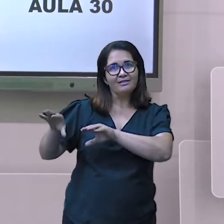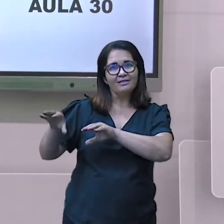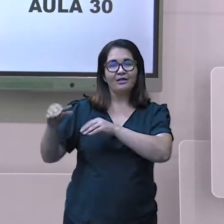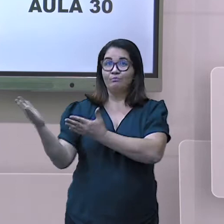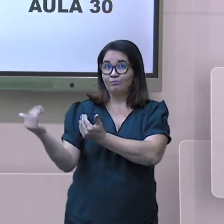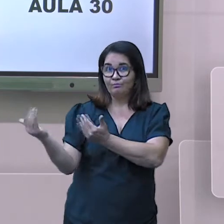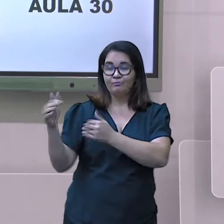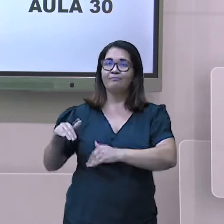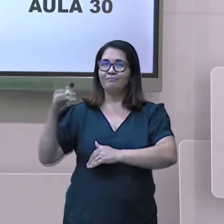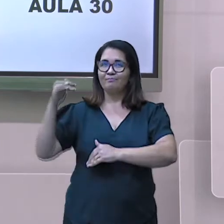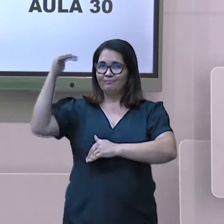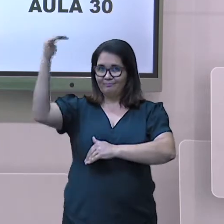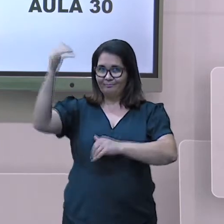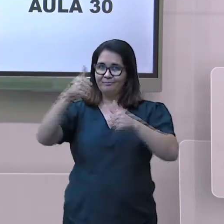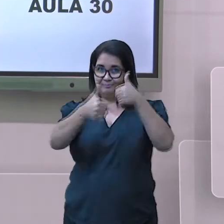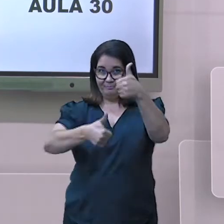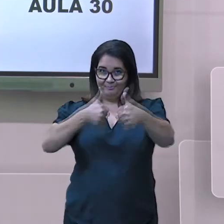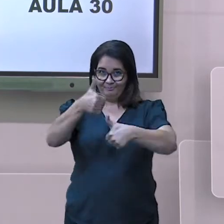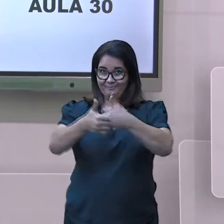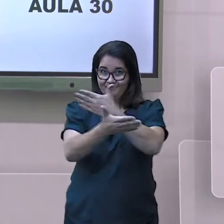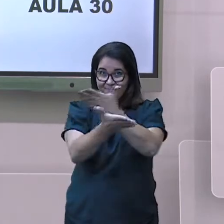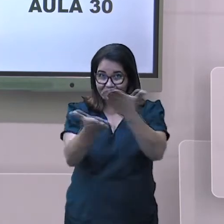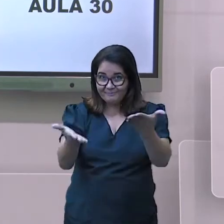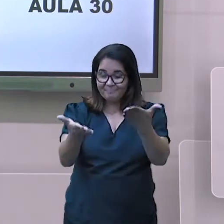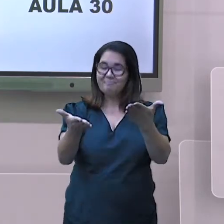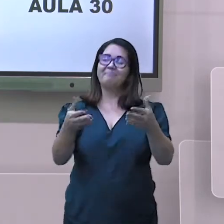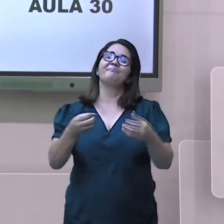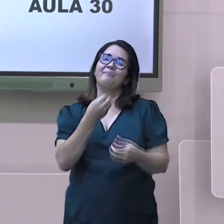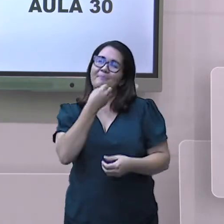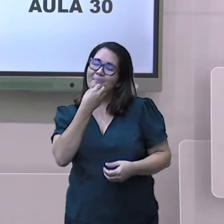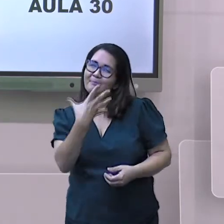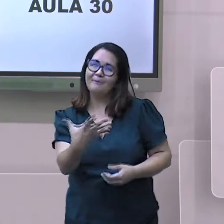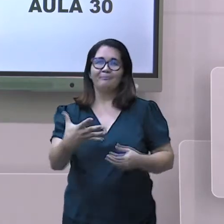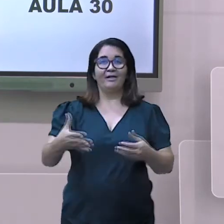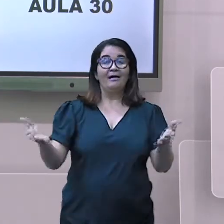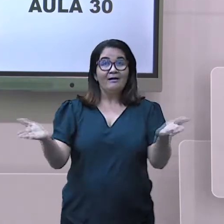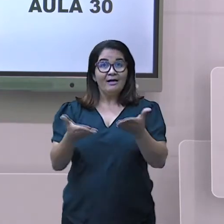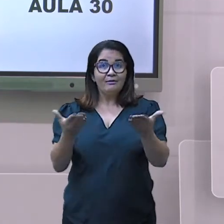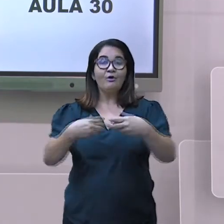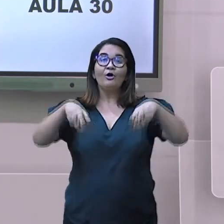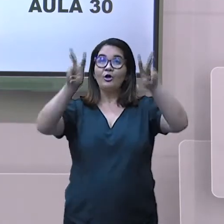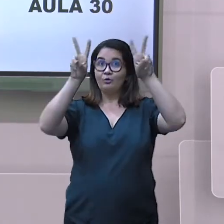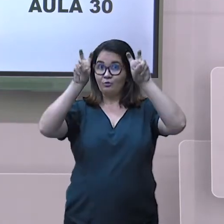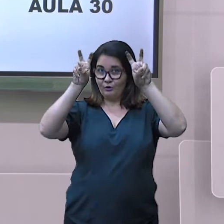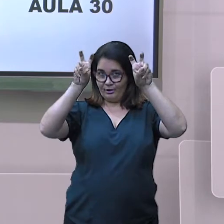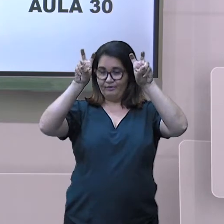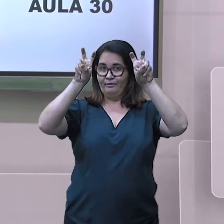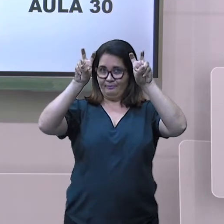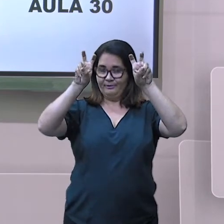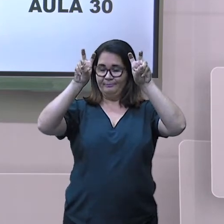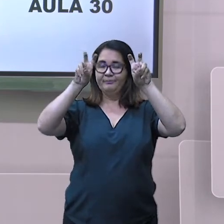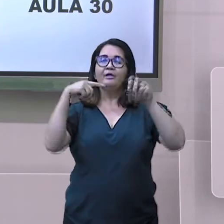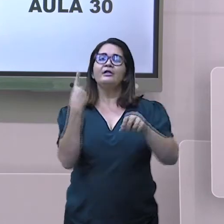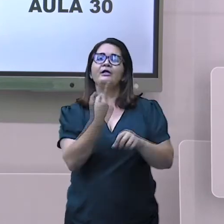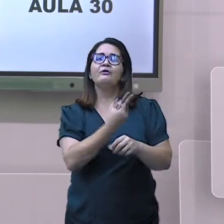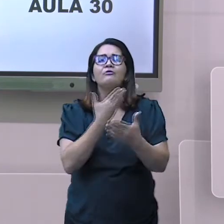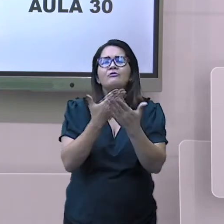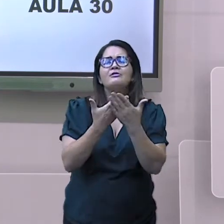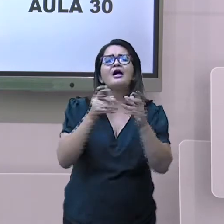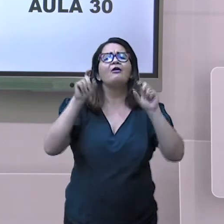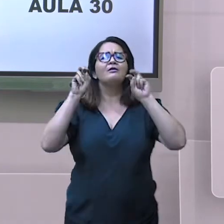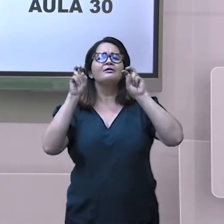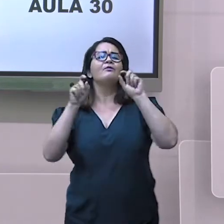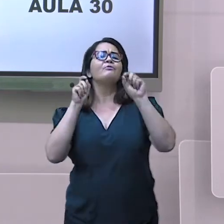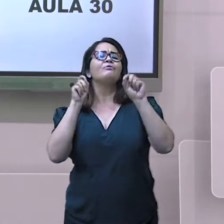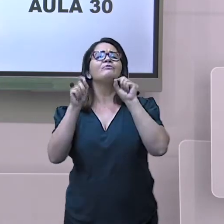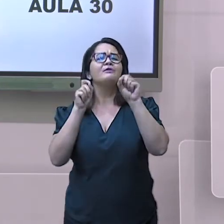vocês? Espero que sim! O tema da nossa aula de ciências de hoje são os cinco